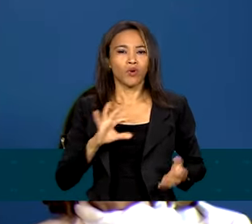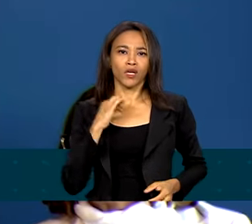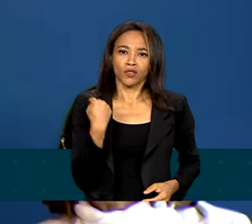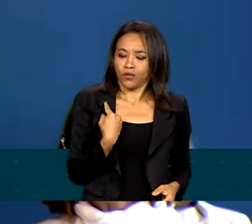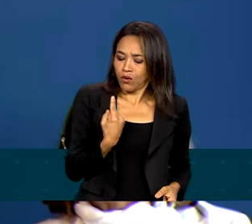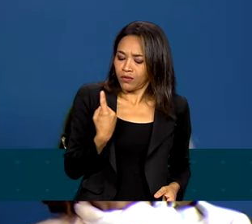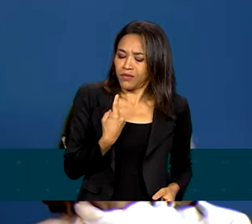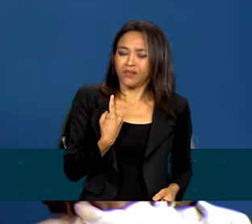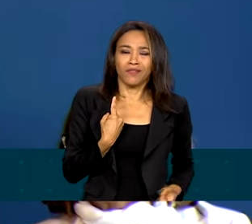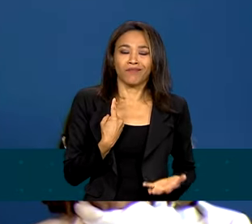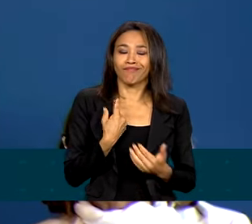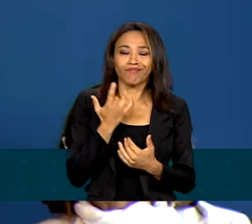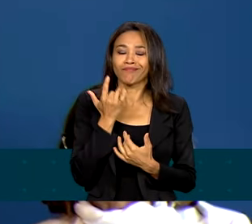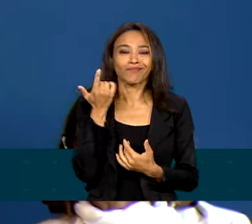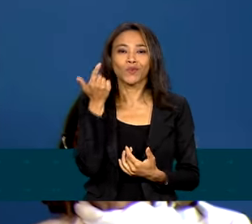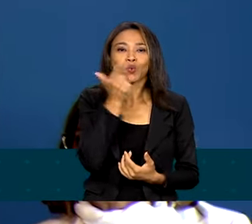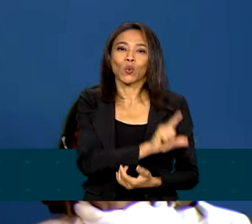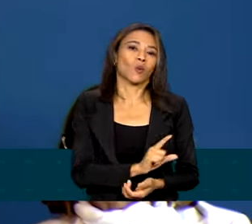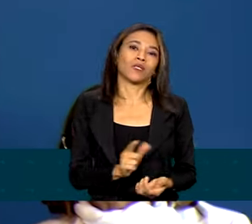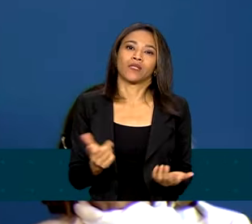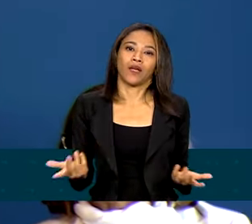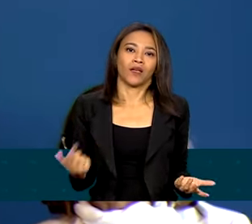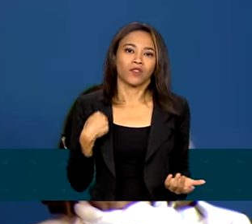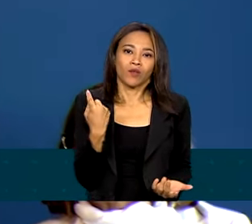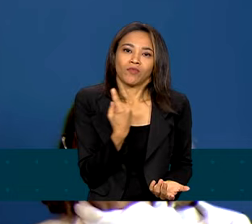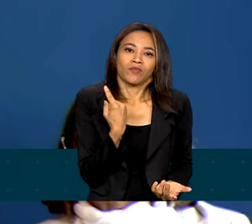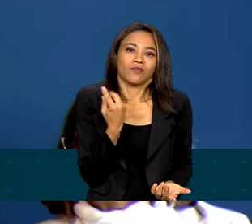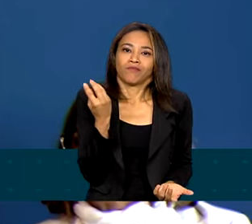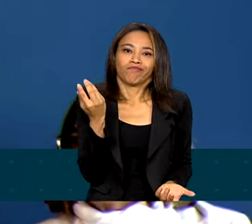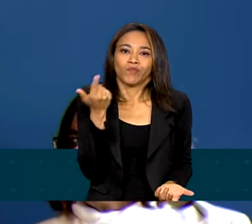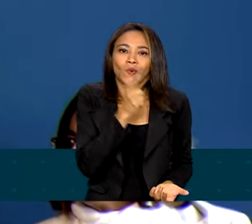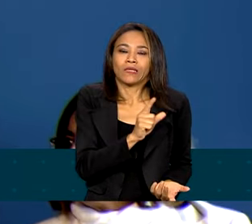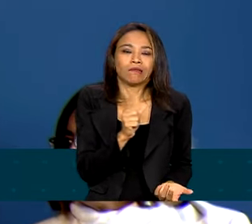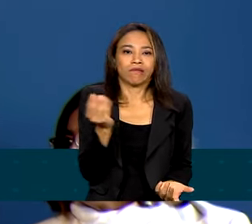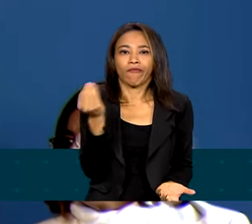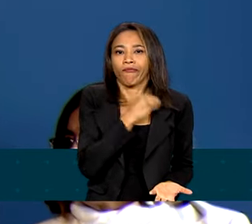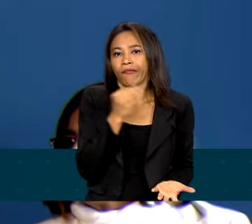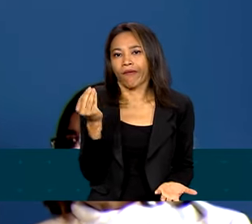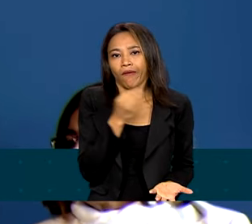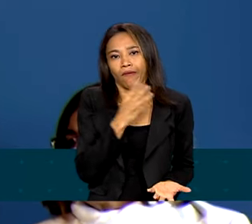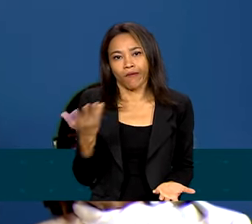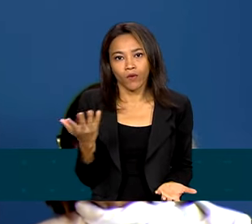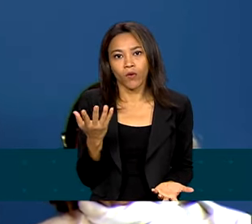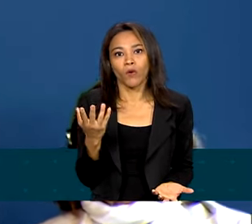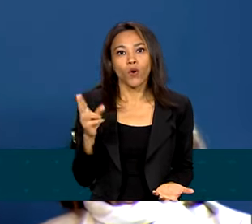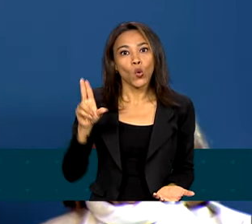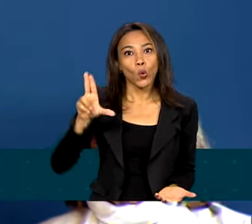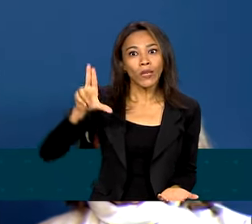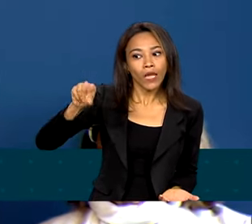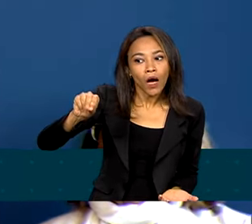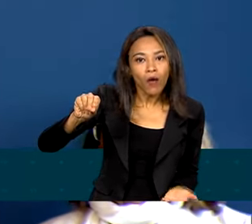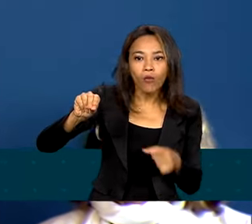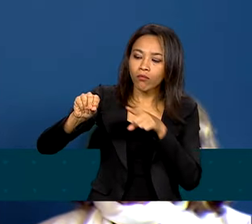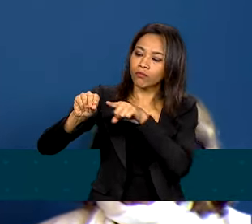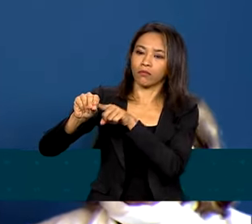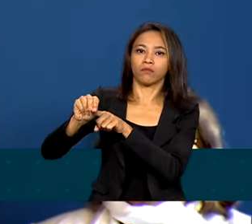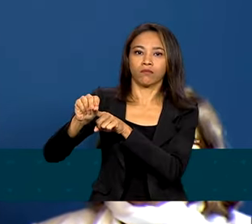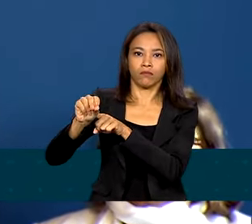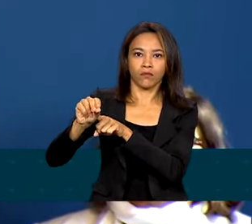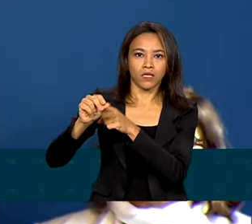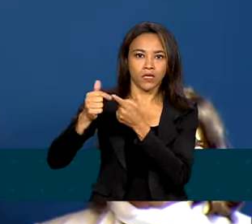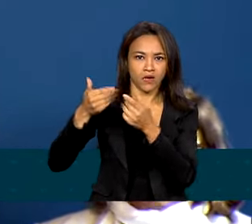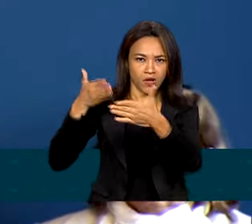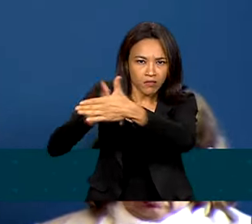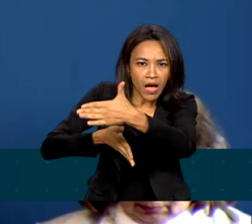somos frágeis, sozinhas somos frágeis, porque o não, a negação, as